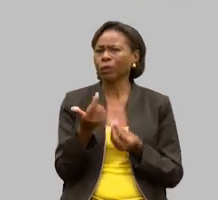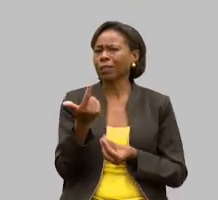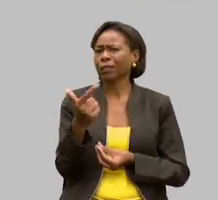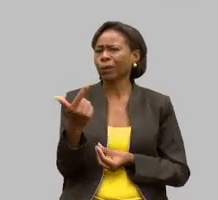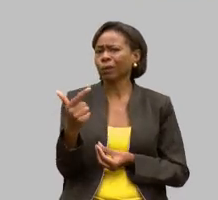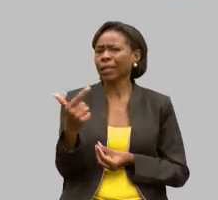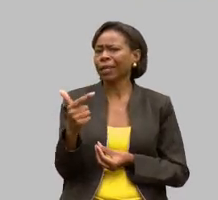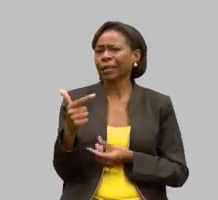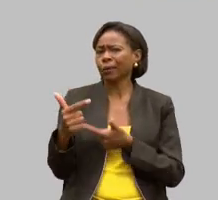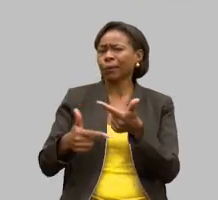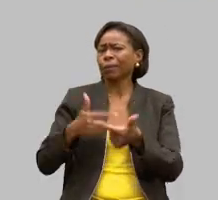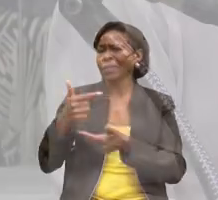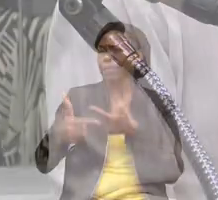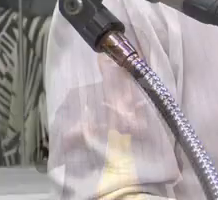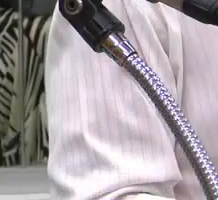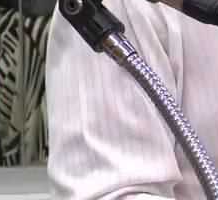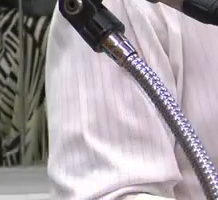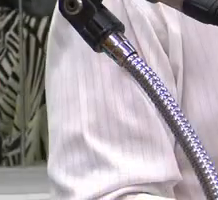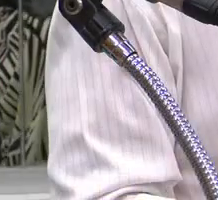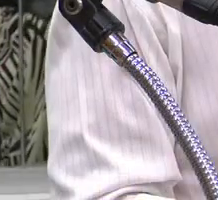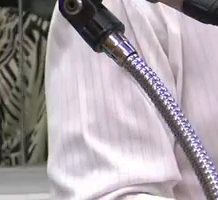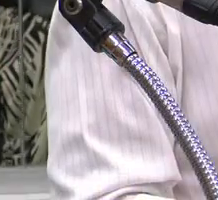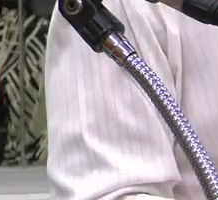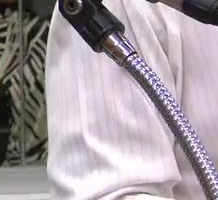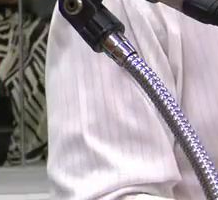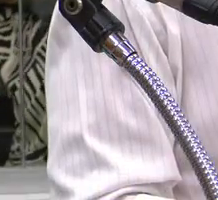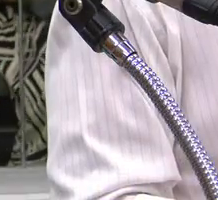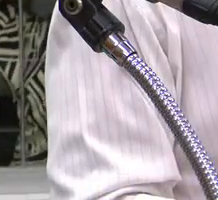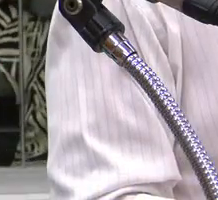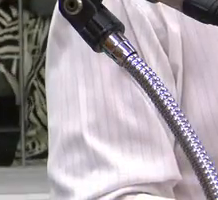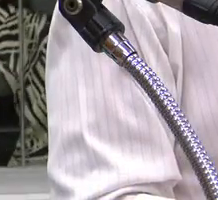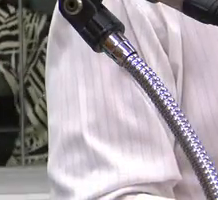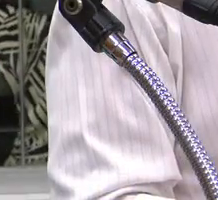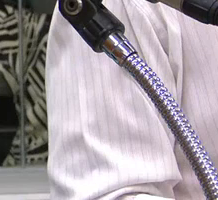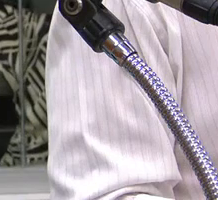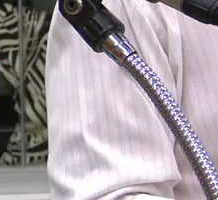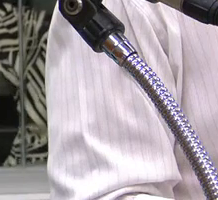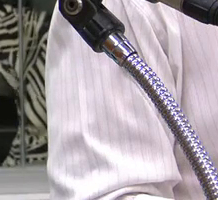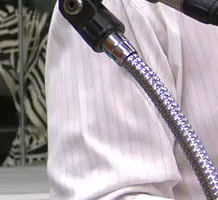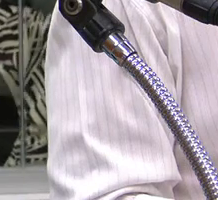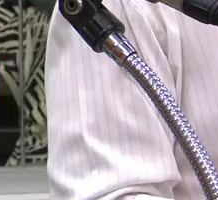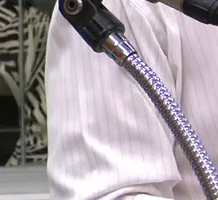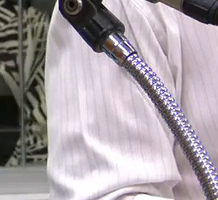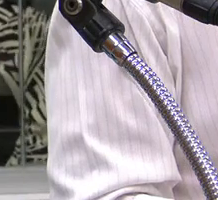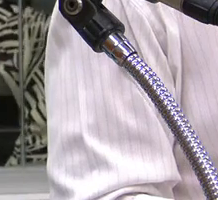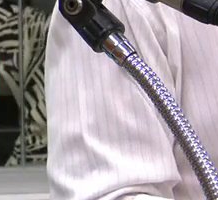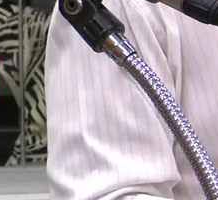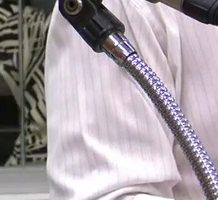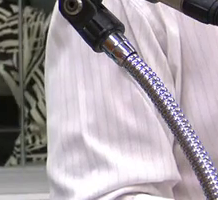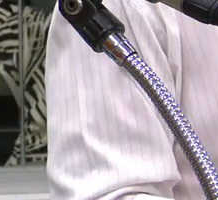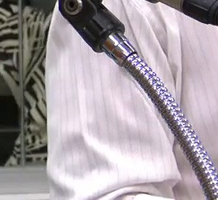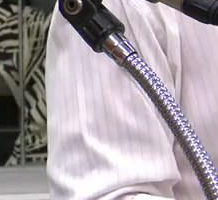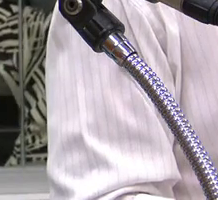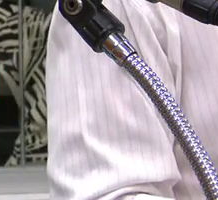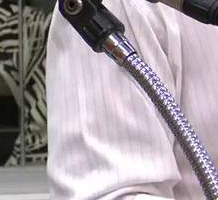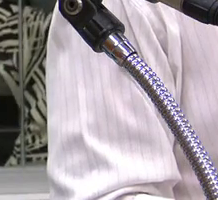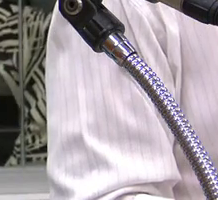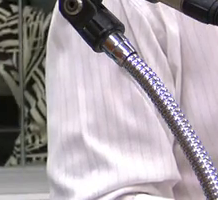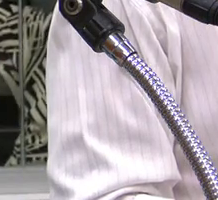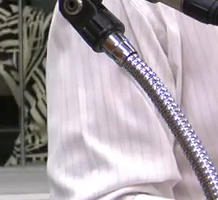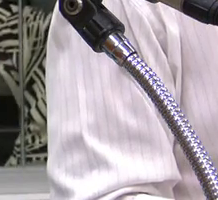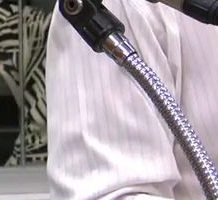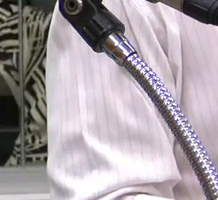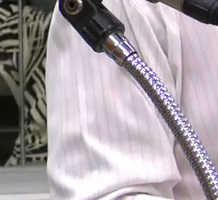e incansável do terceiro setor? Na pandemia, o terceiro setor teve destaque nas demandas humanitárias tão